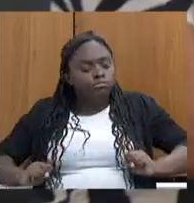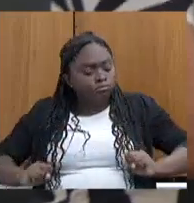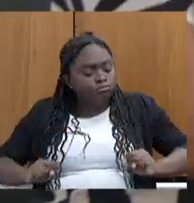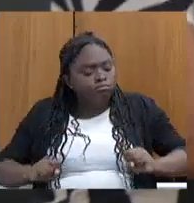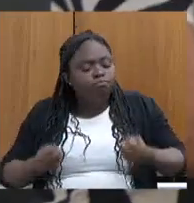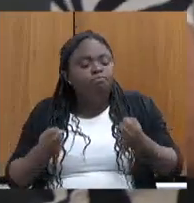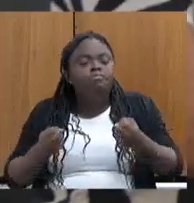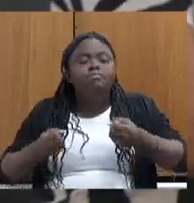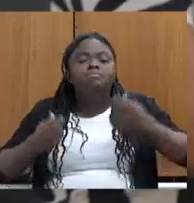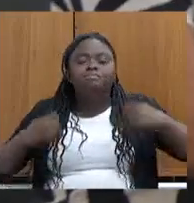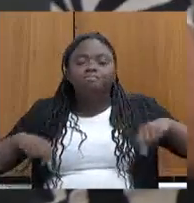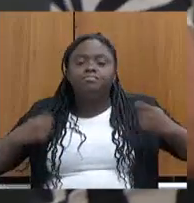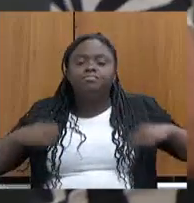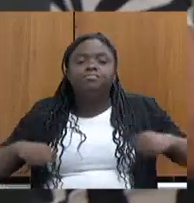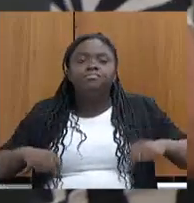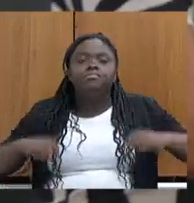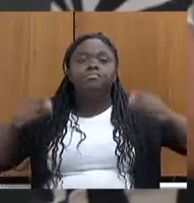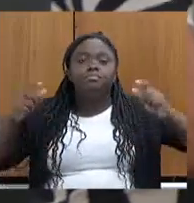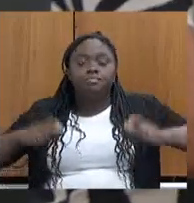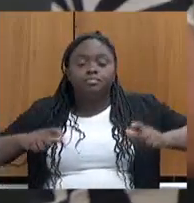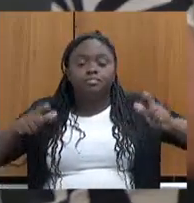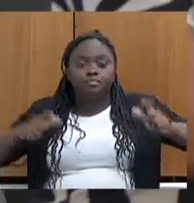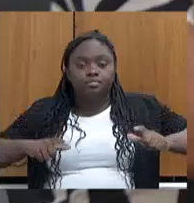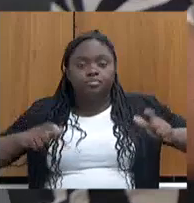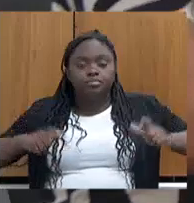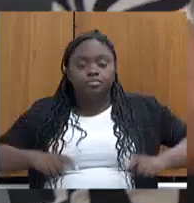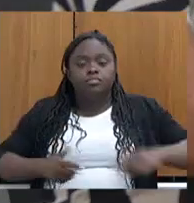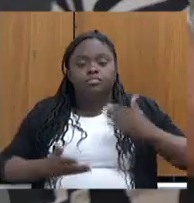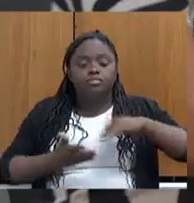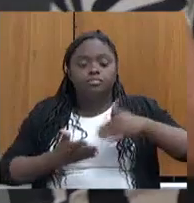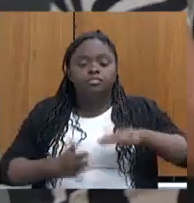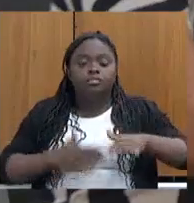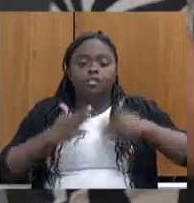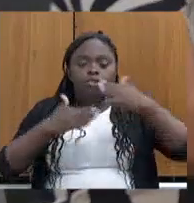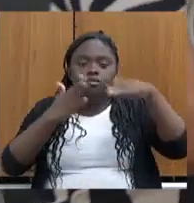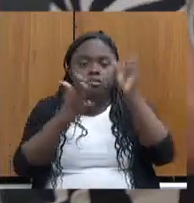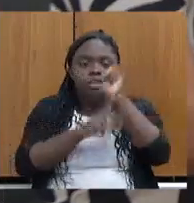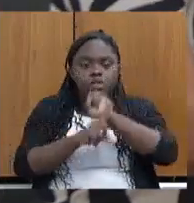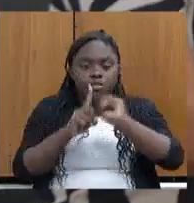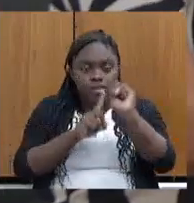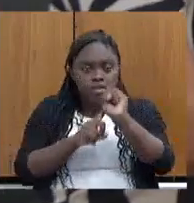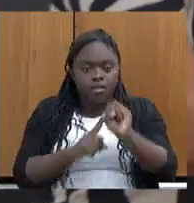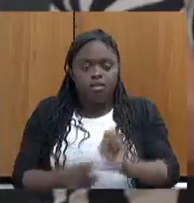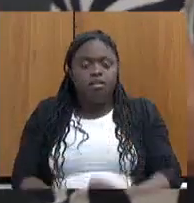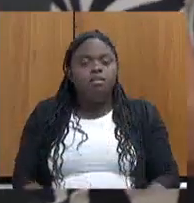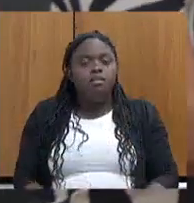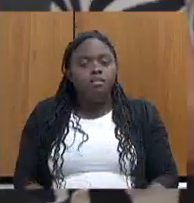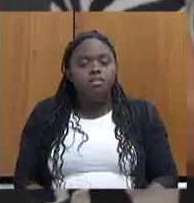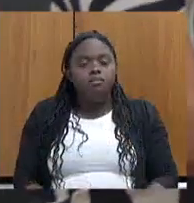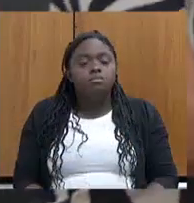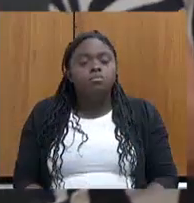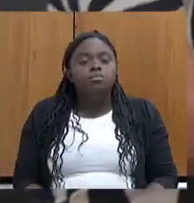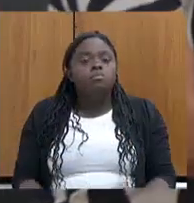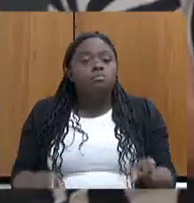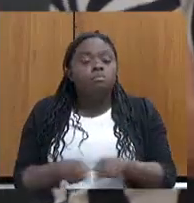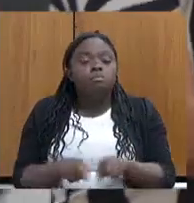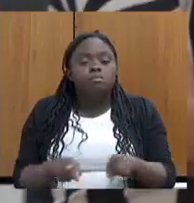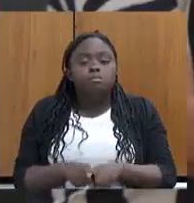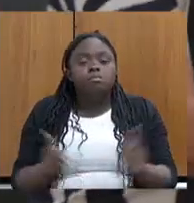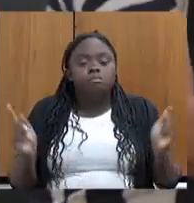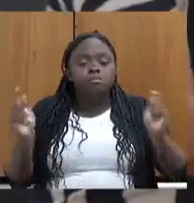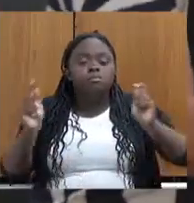comissão, na Secretaria de Desenvolvimento Social. É também competência